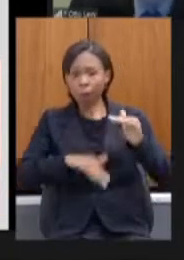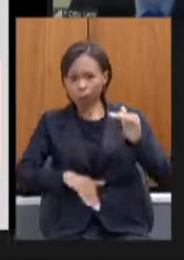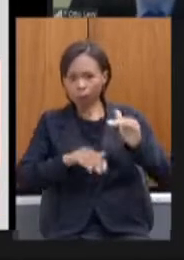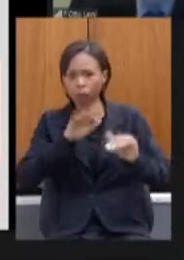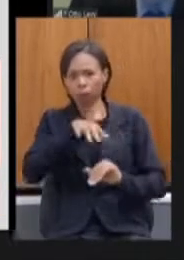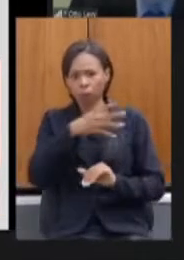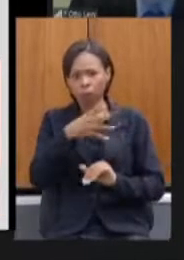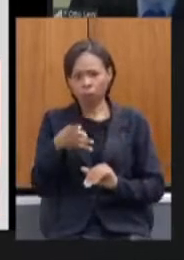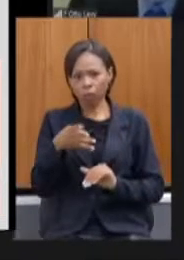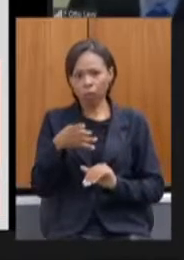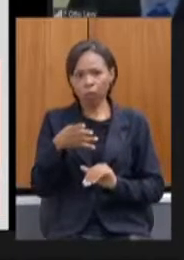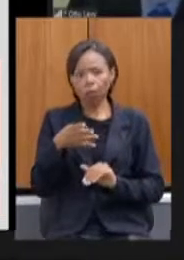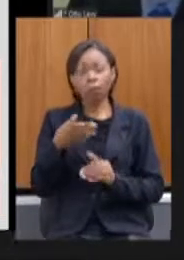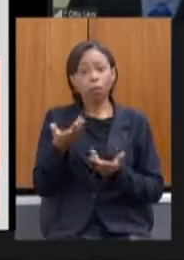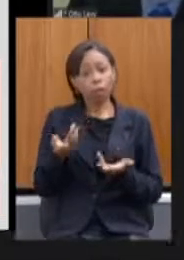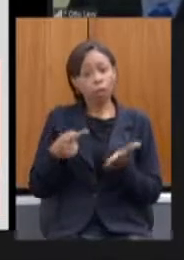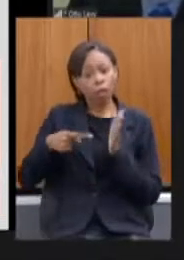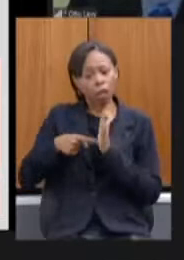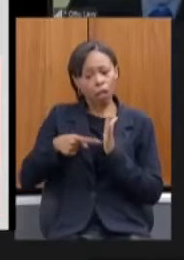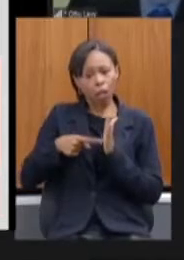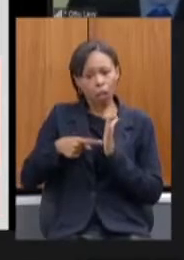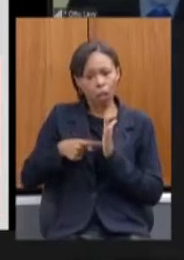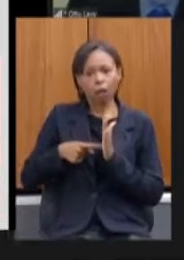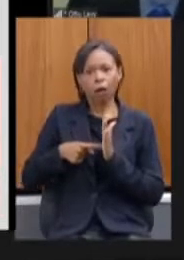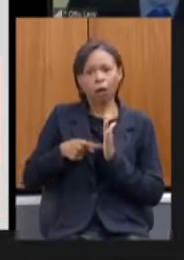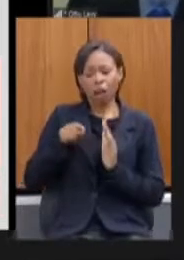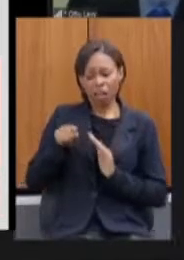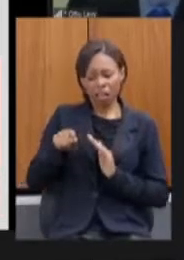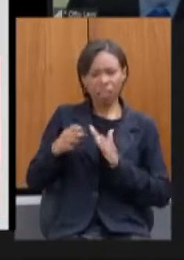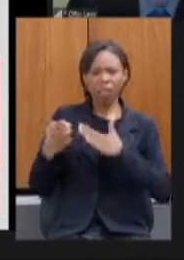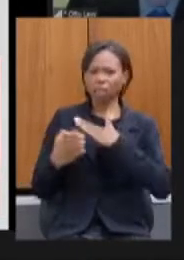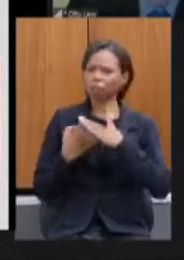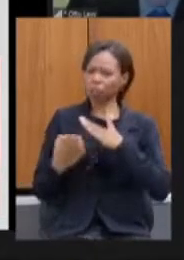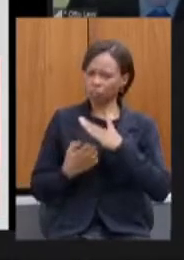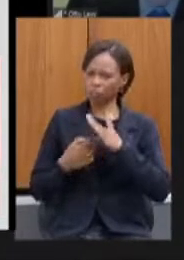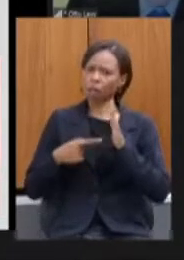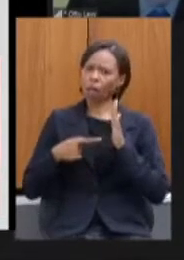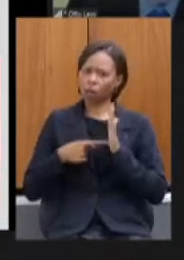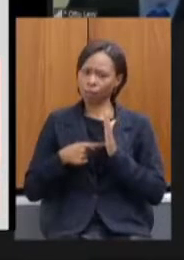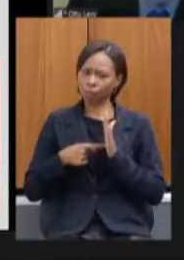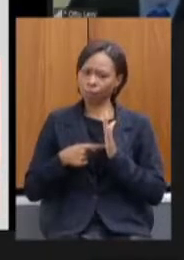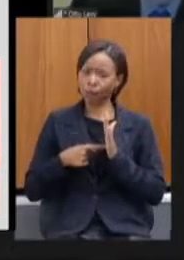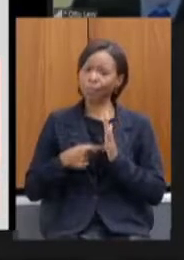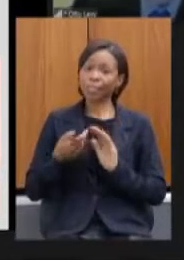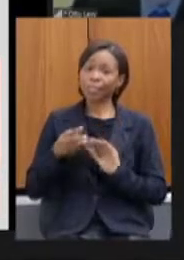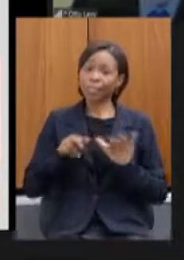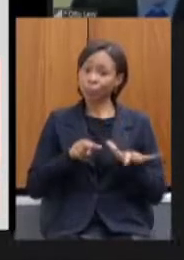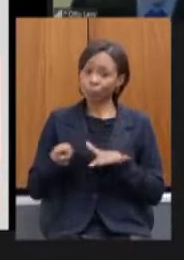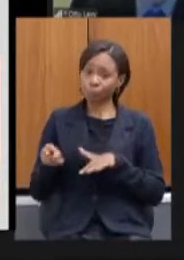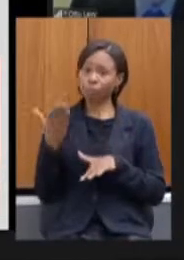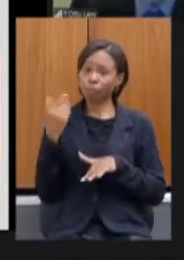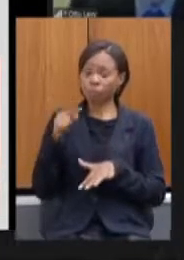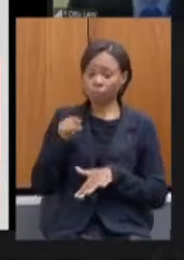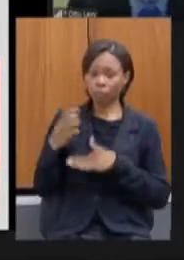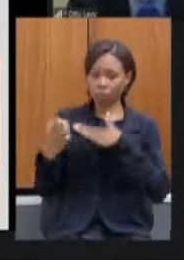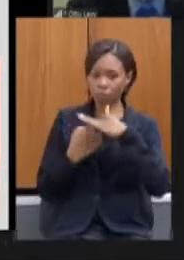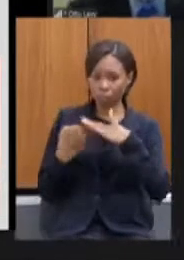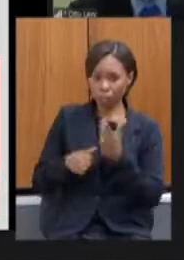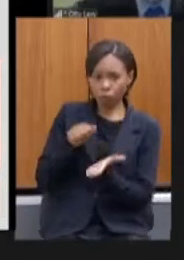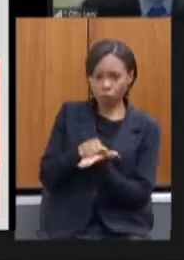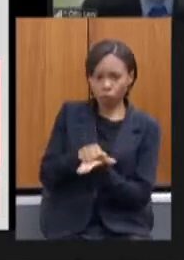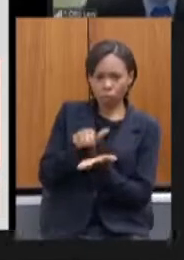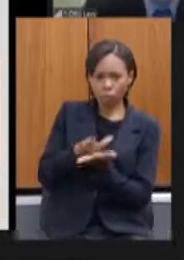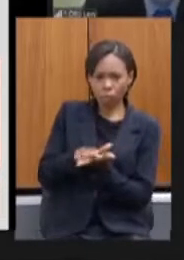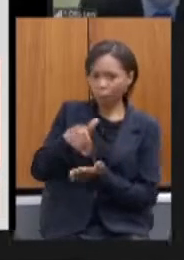que semana passada foi multada em mais de 150 mil reais